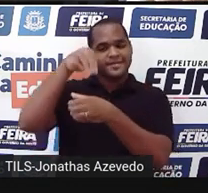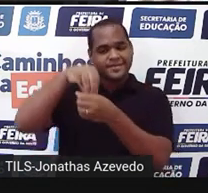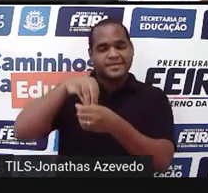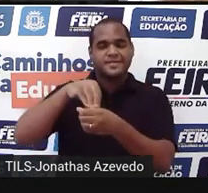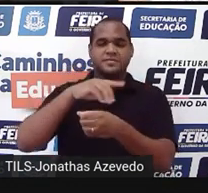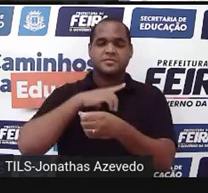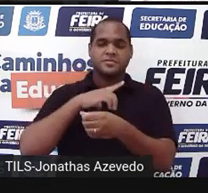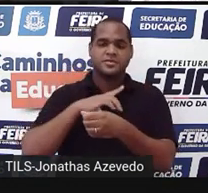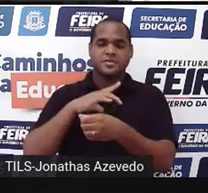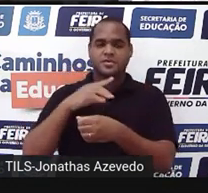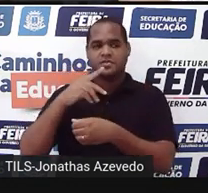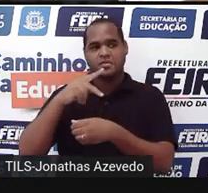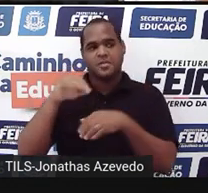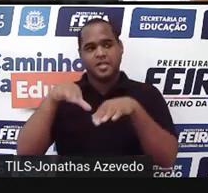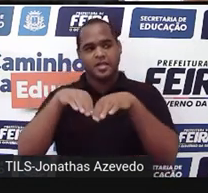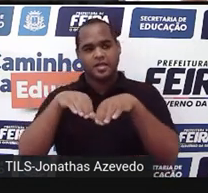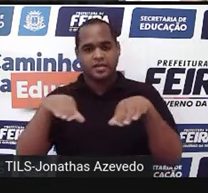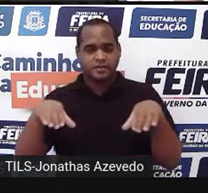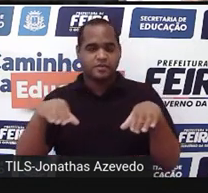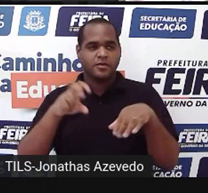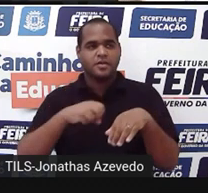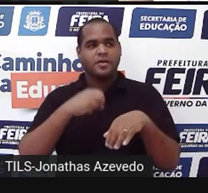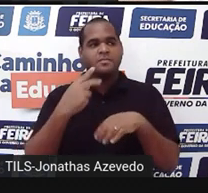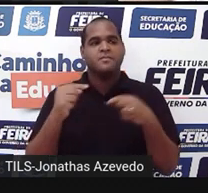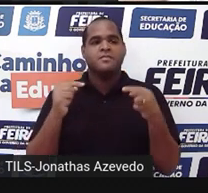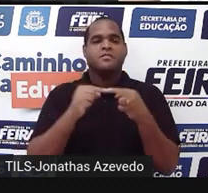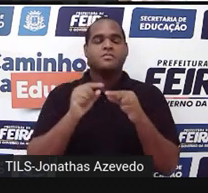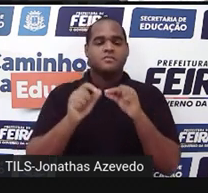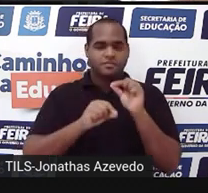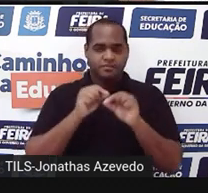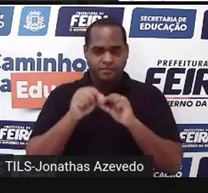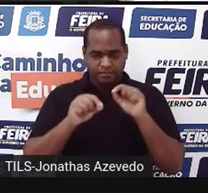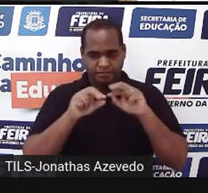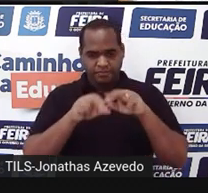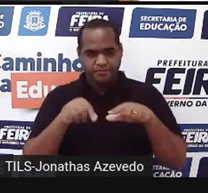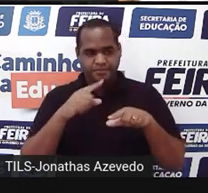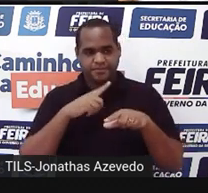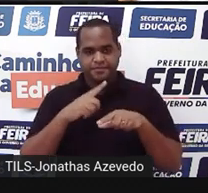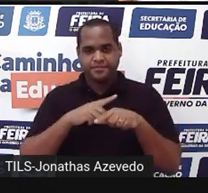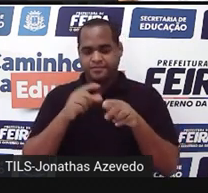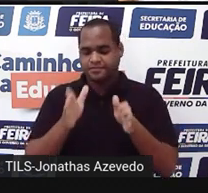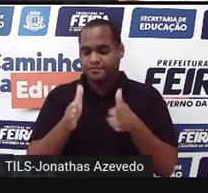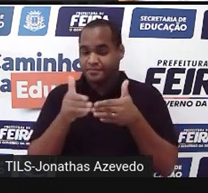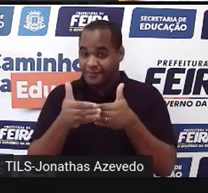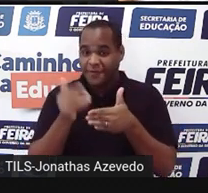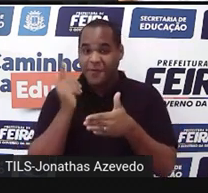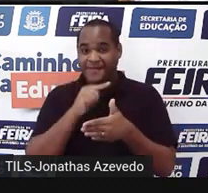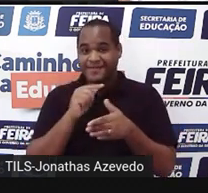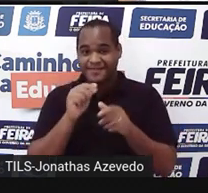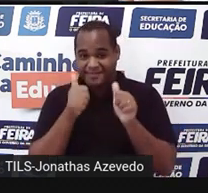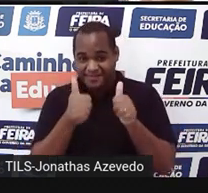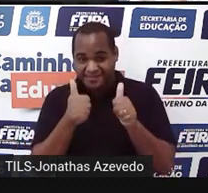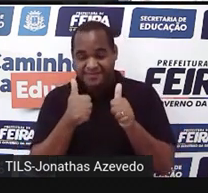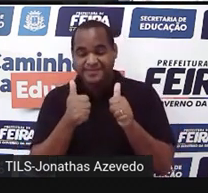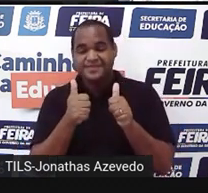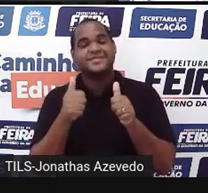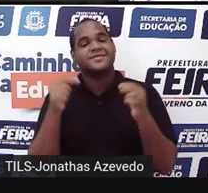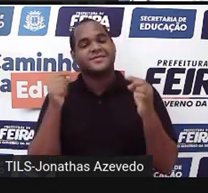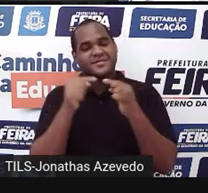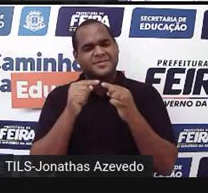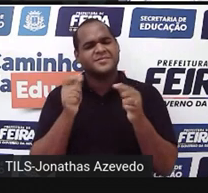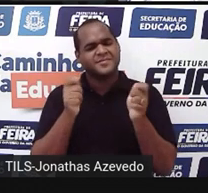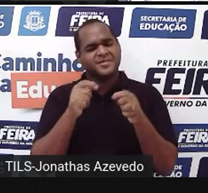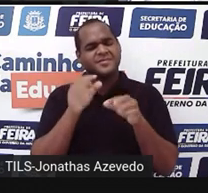de um paralelepípedo, que caiba esse que a gente fez com os cubinhos, tá bom? Então essa é a